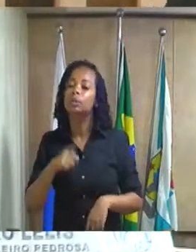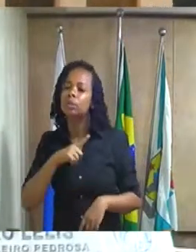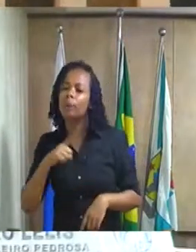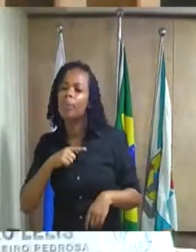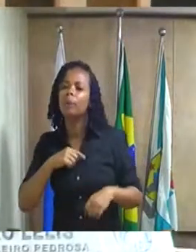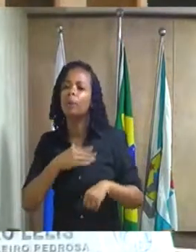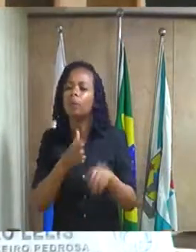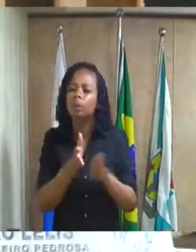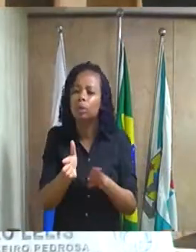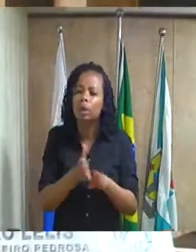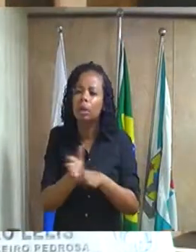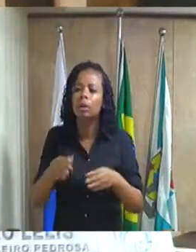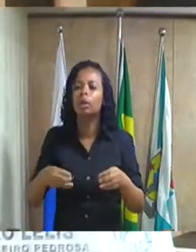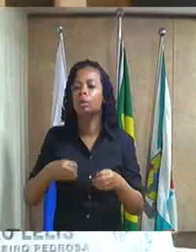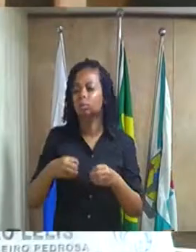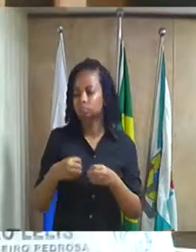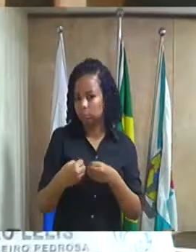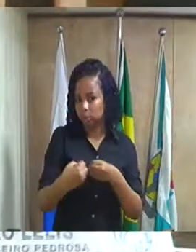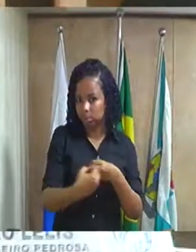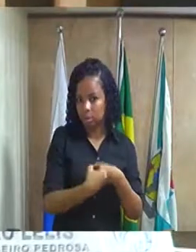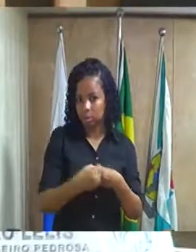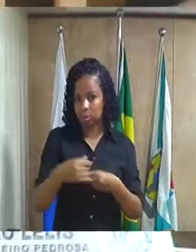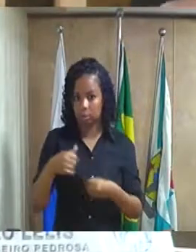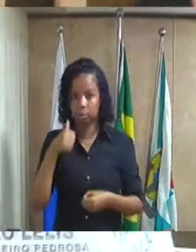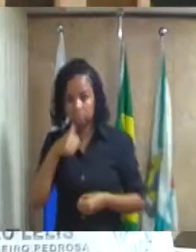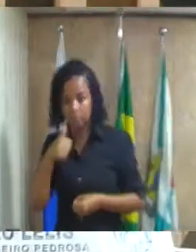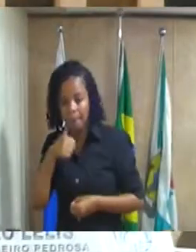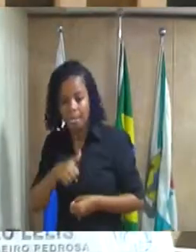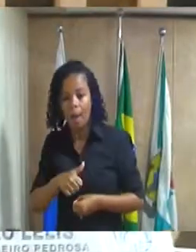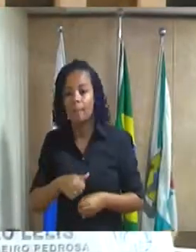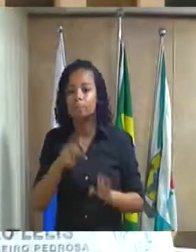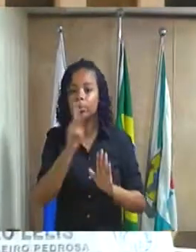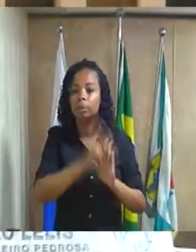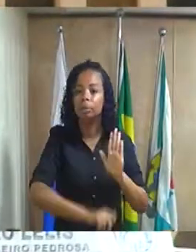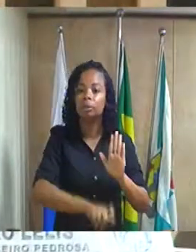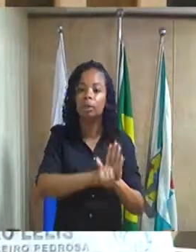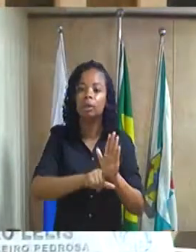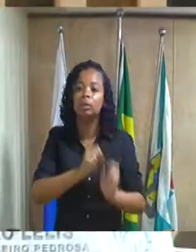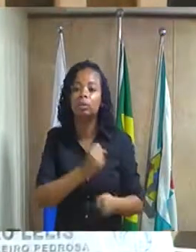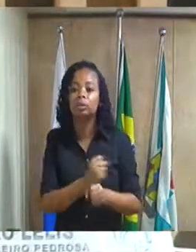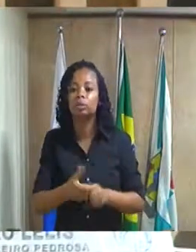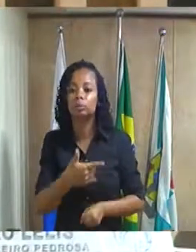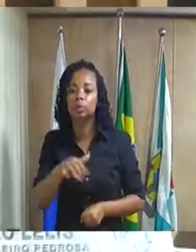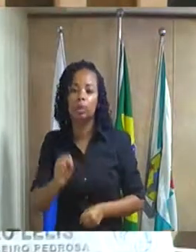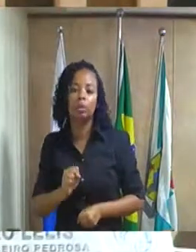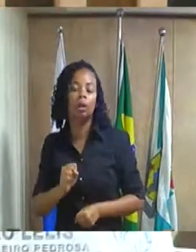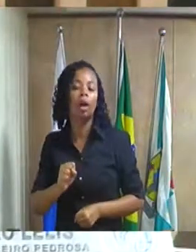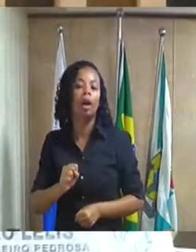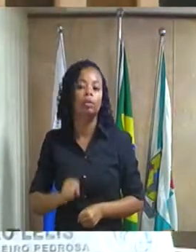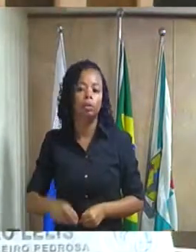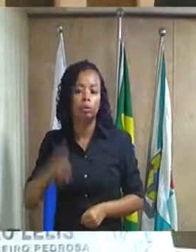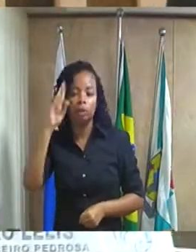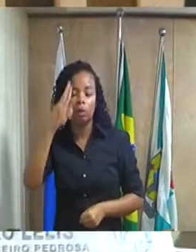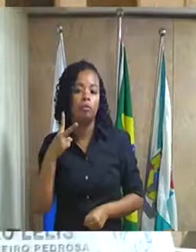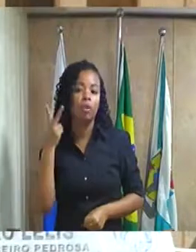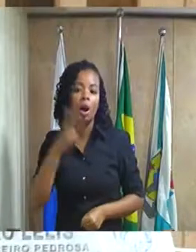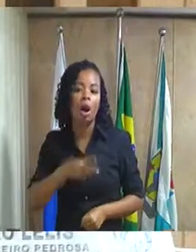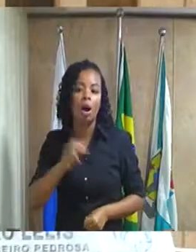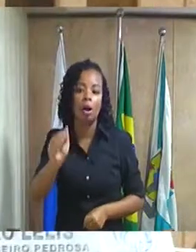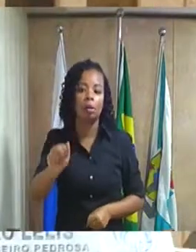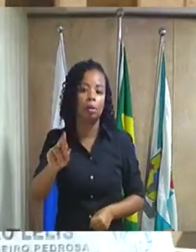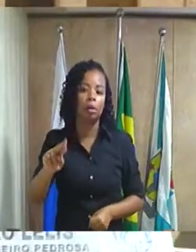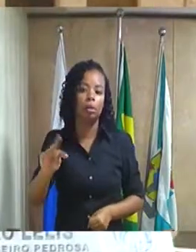segundo projeto de lei número 035 2018 do excelentíssimo senhor vereador Arthur